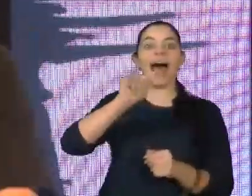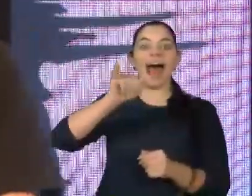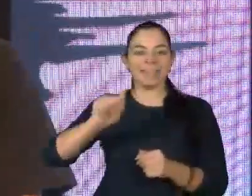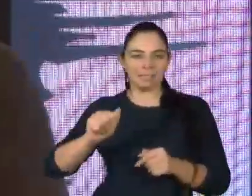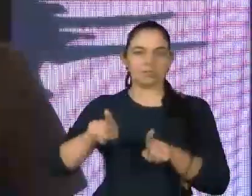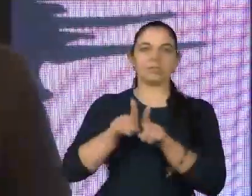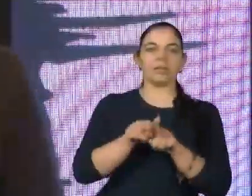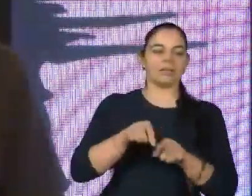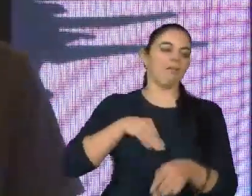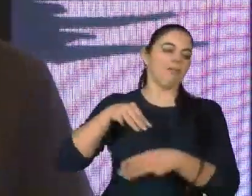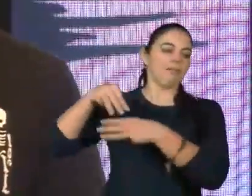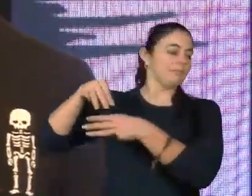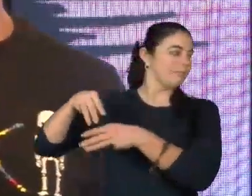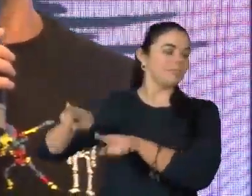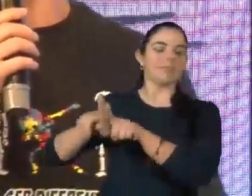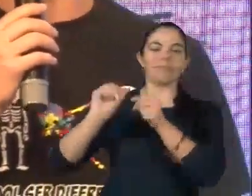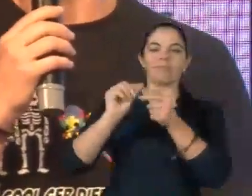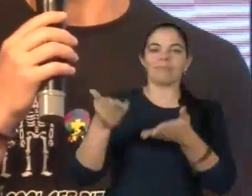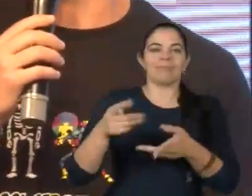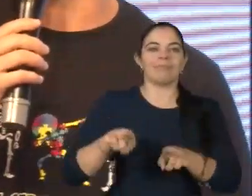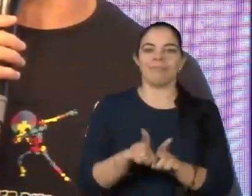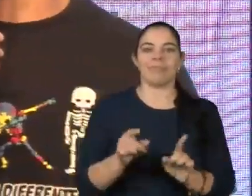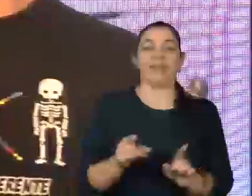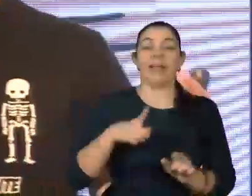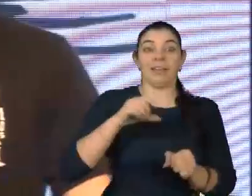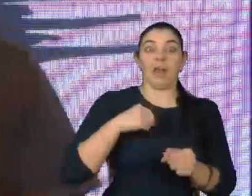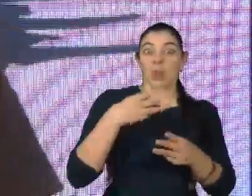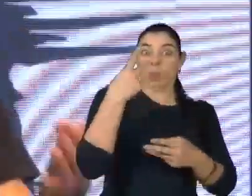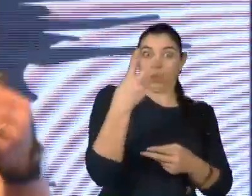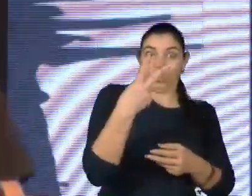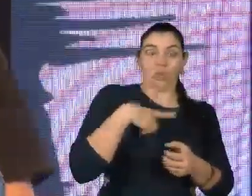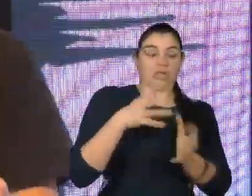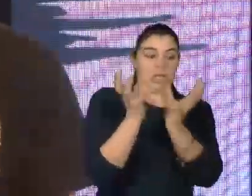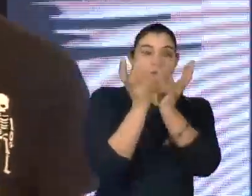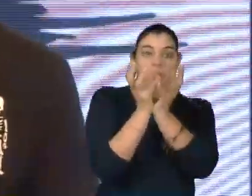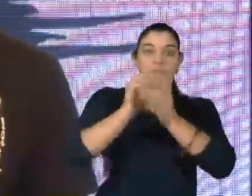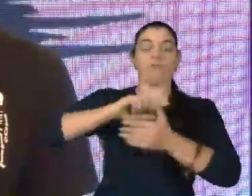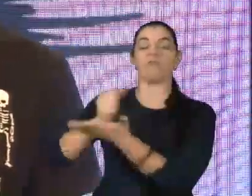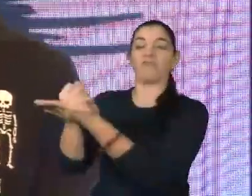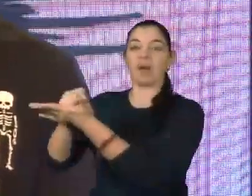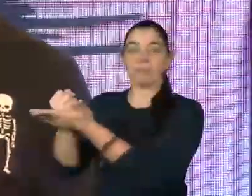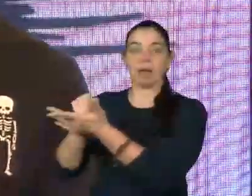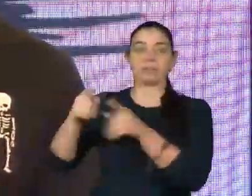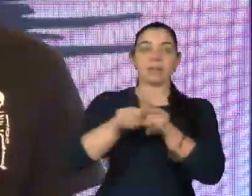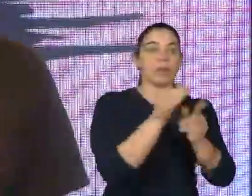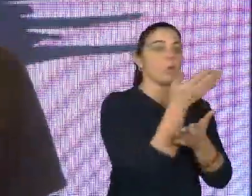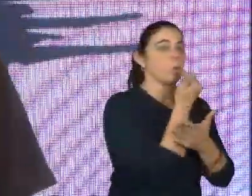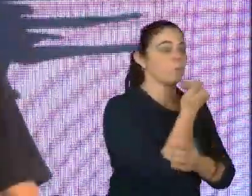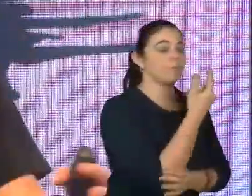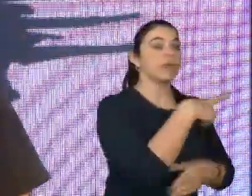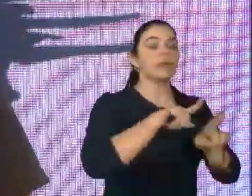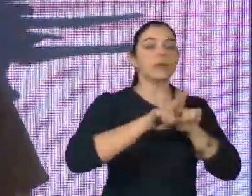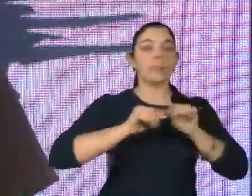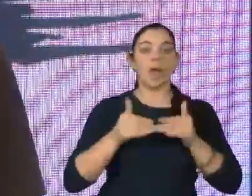e do McDonald's, dois grandes varejistas farmacêuticos e alimentícios respectivamente, que